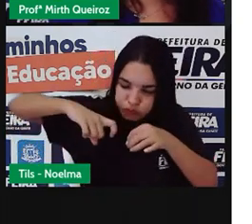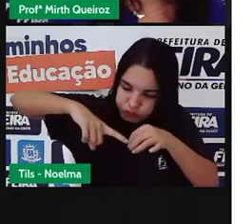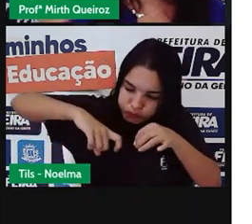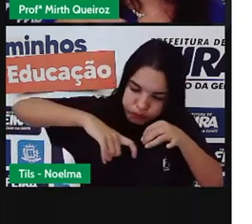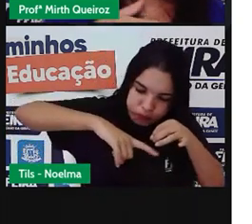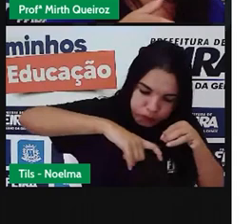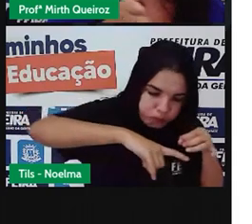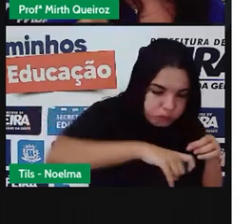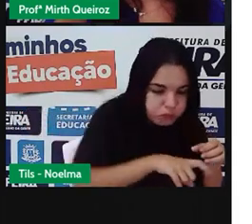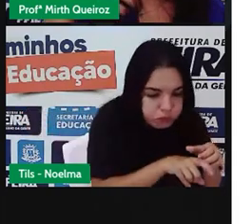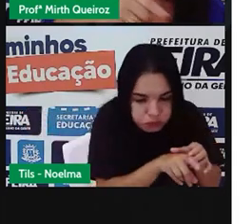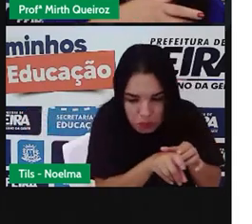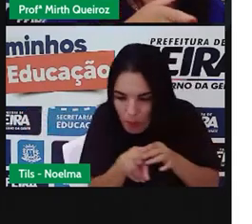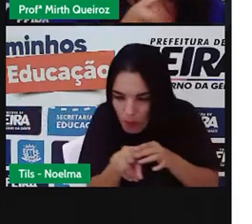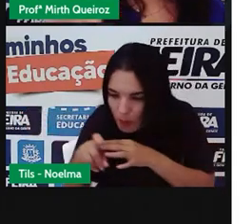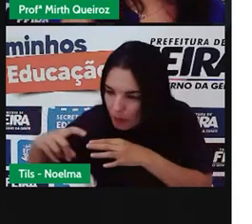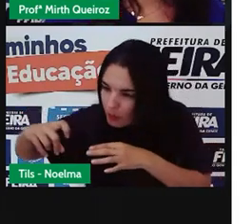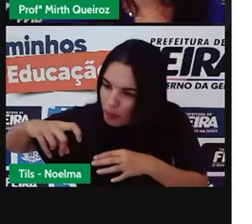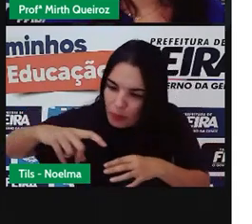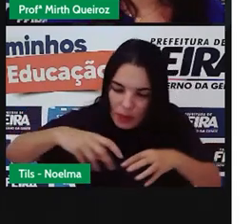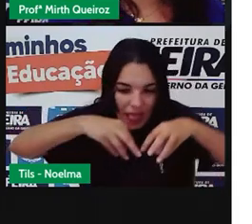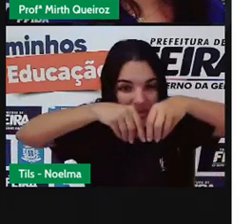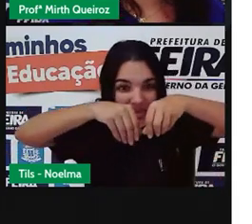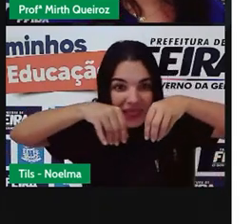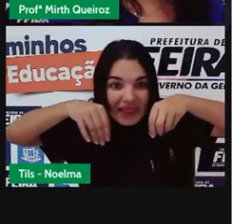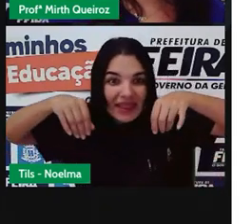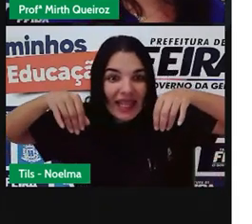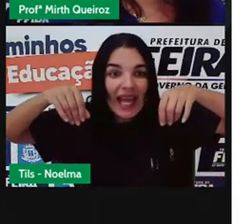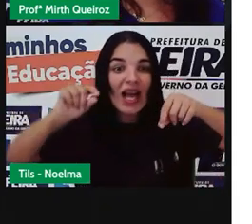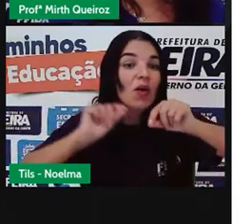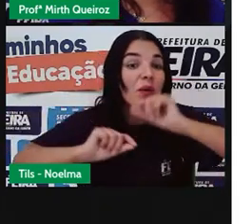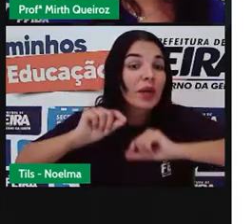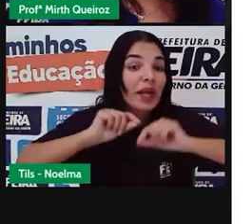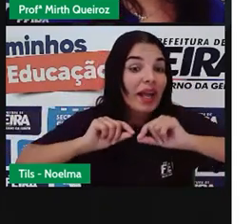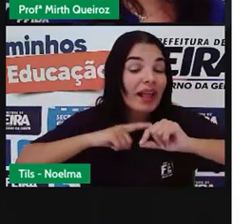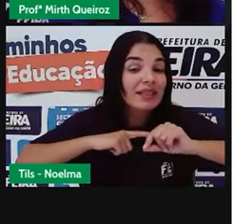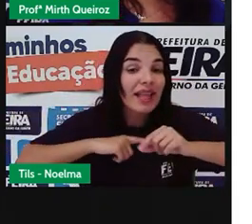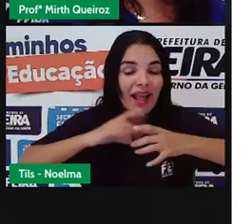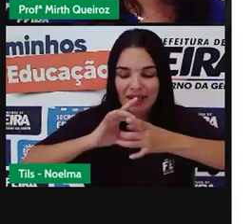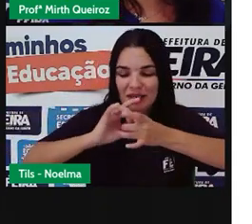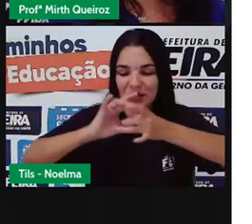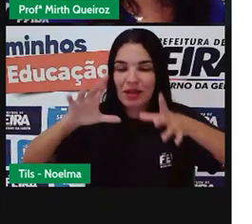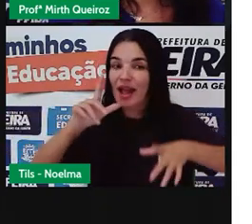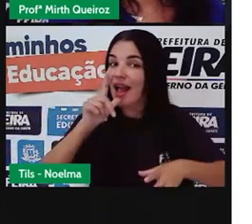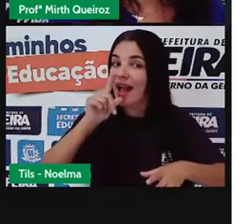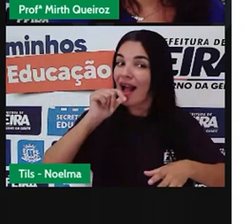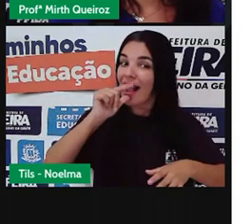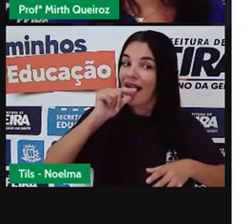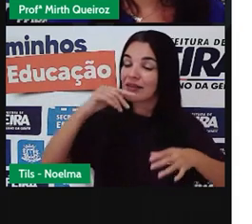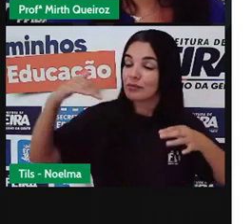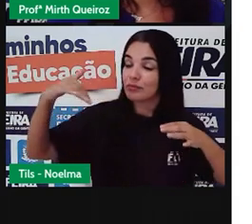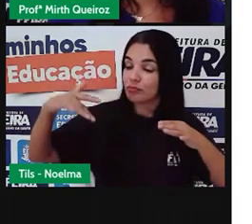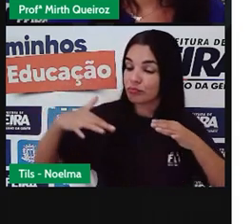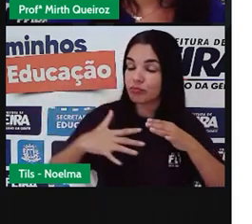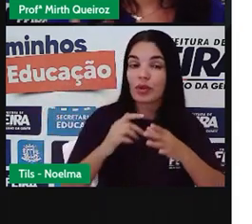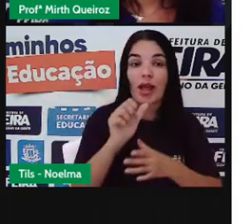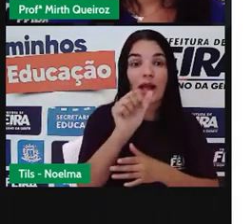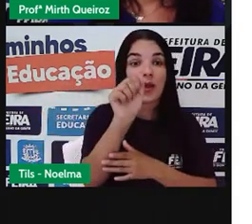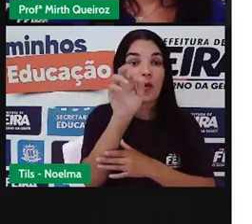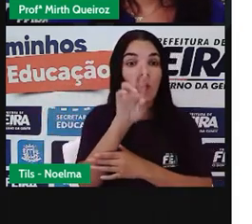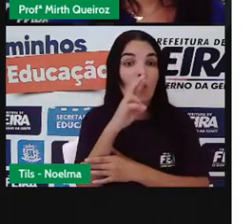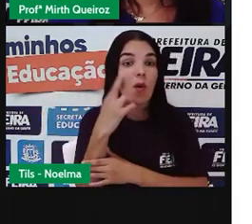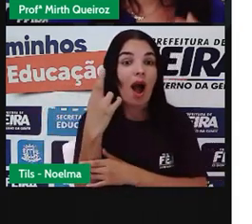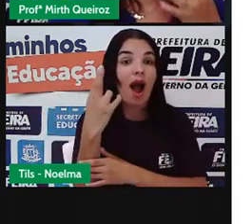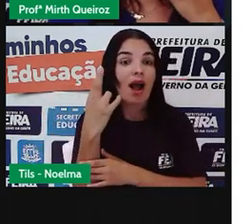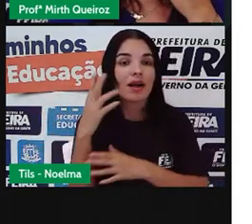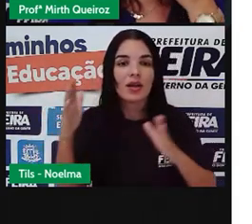enquanto ela vai circulando ali, ela vai cavando essas galerias que permite a entrada de ar no solo. Então, fica circulando